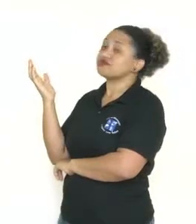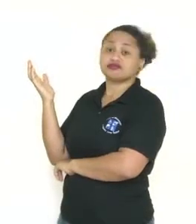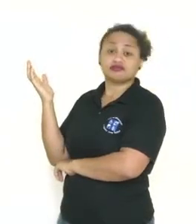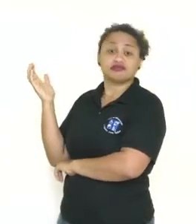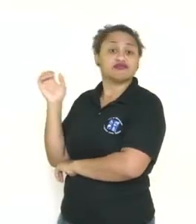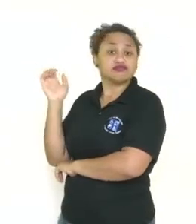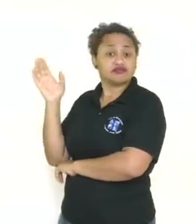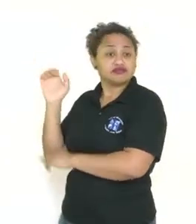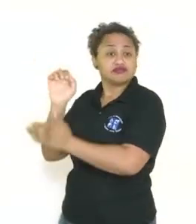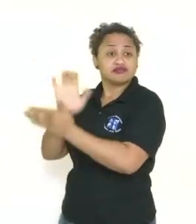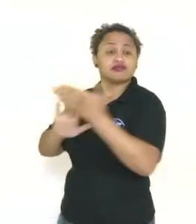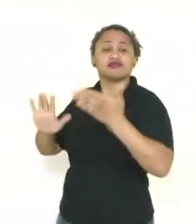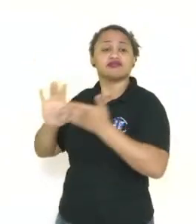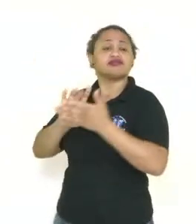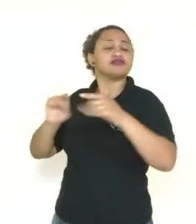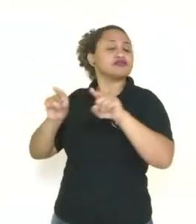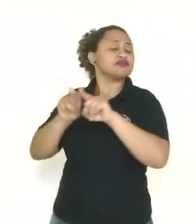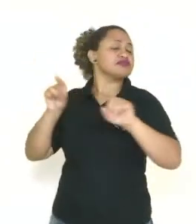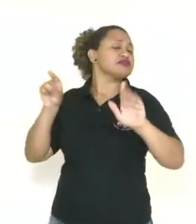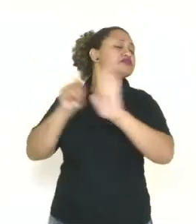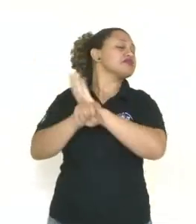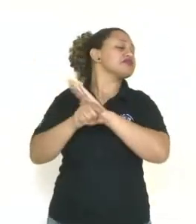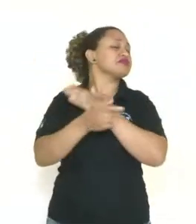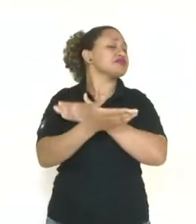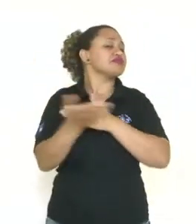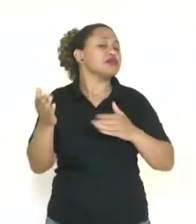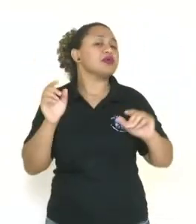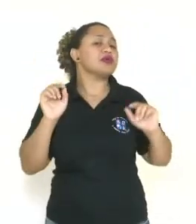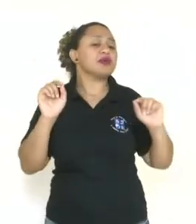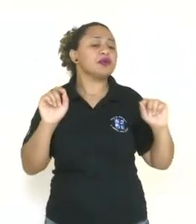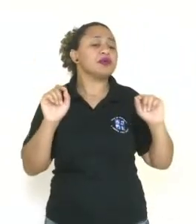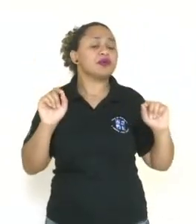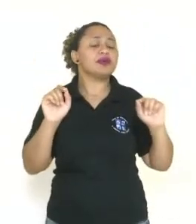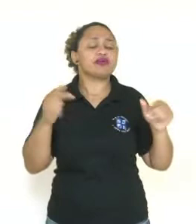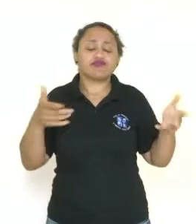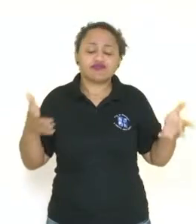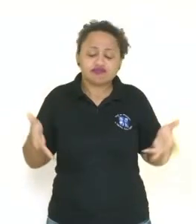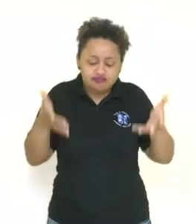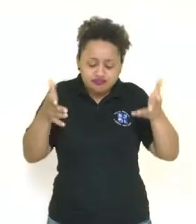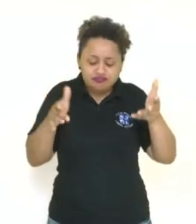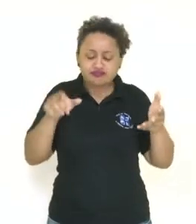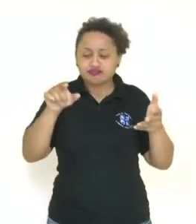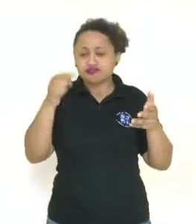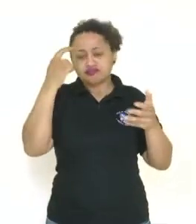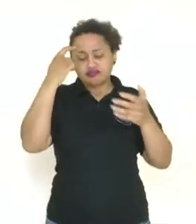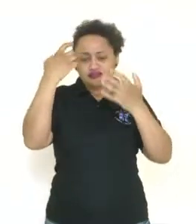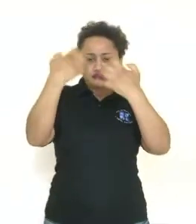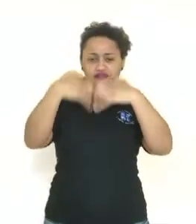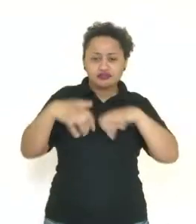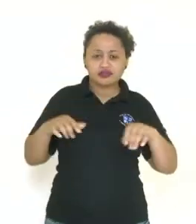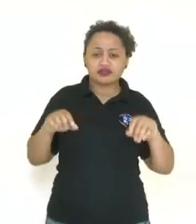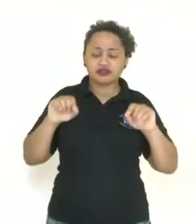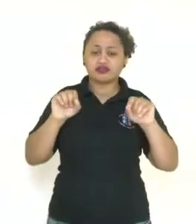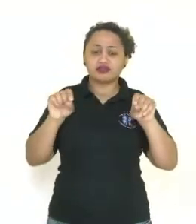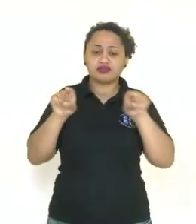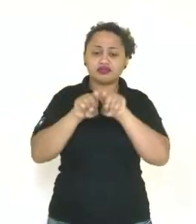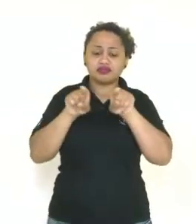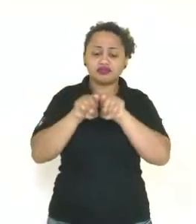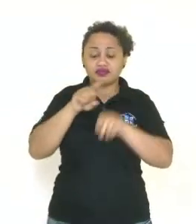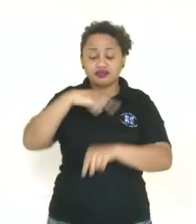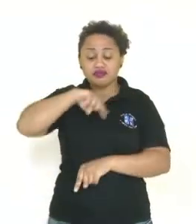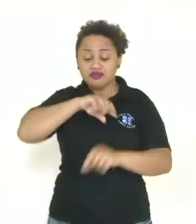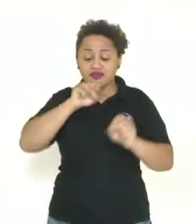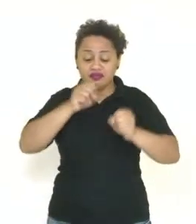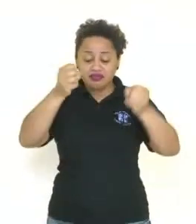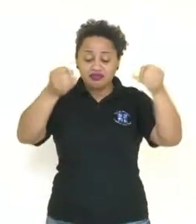Junto com a imagem, eu quero trazer uma questão para você. Para instigar você a pensar mais e a gente poder falar